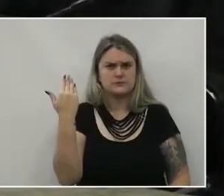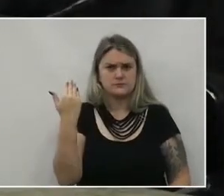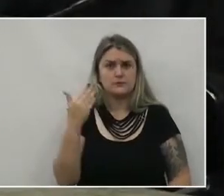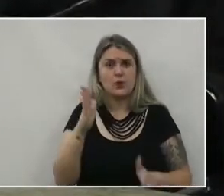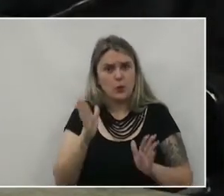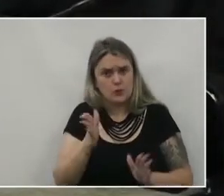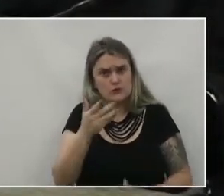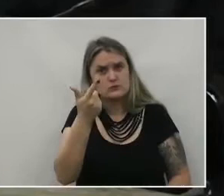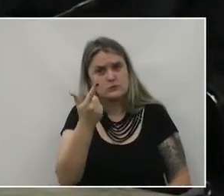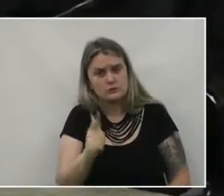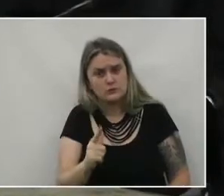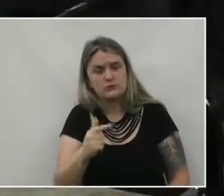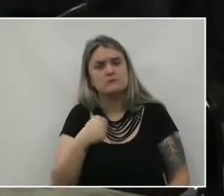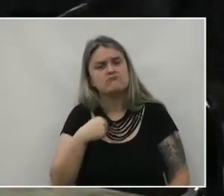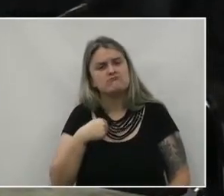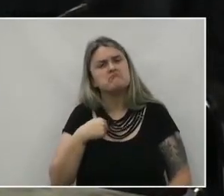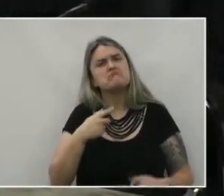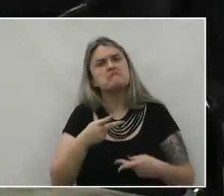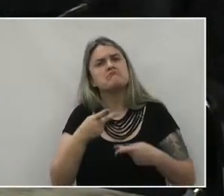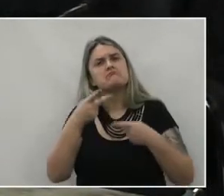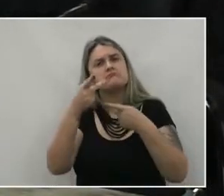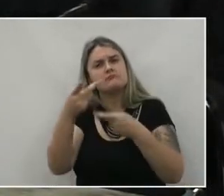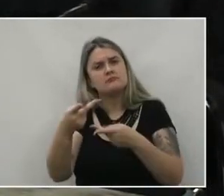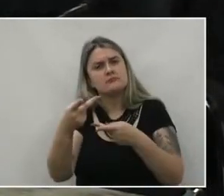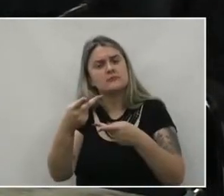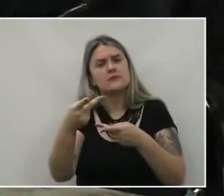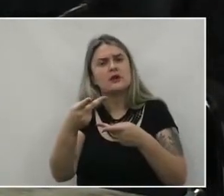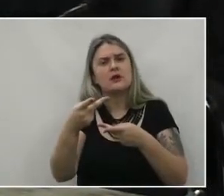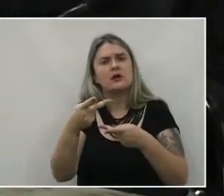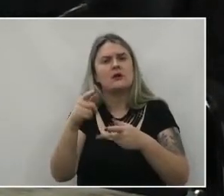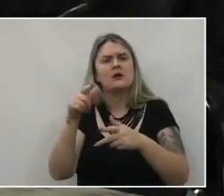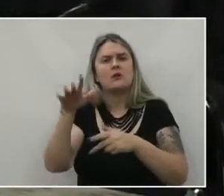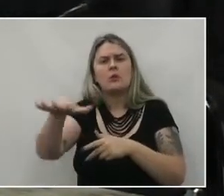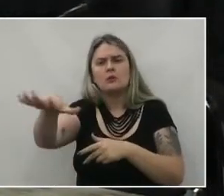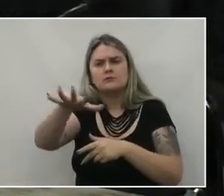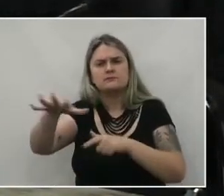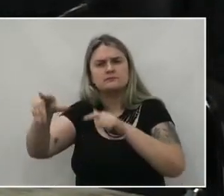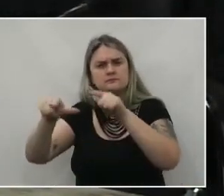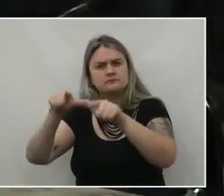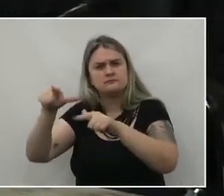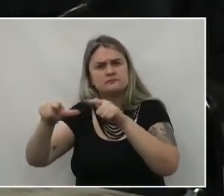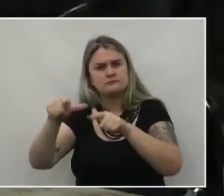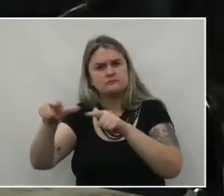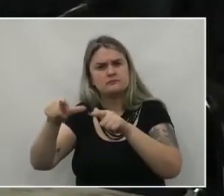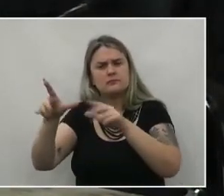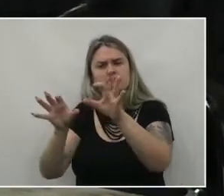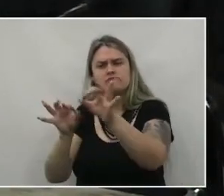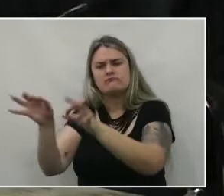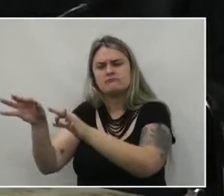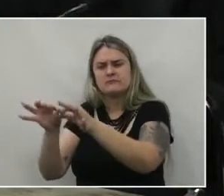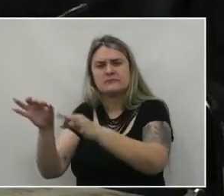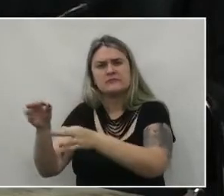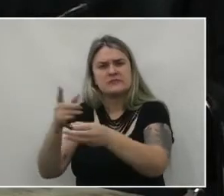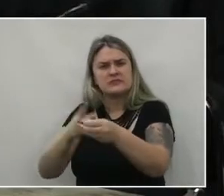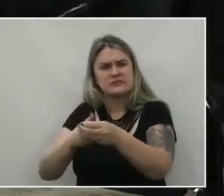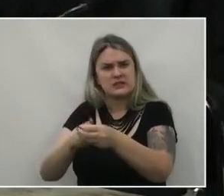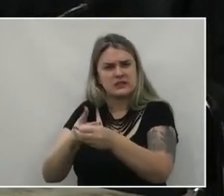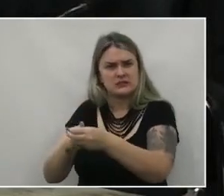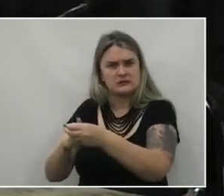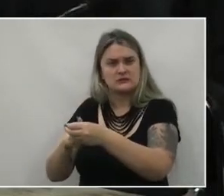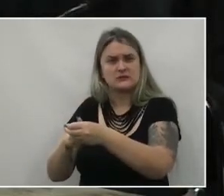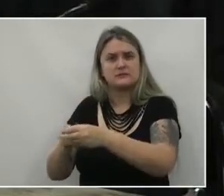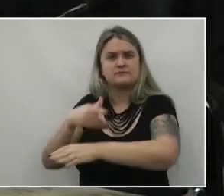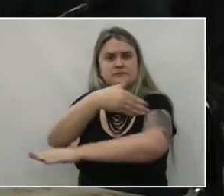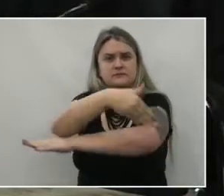dia de hoje novamente Eu estive visitando O trabalho De reurbanização Da